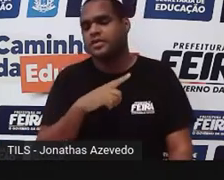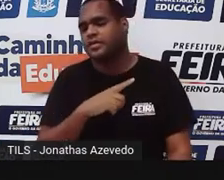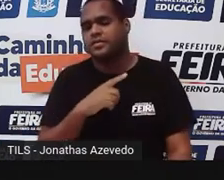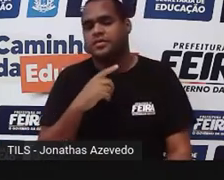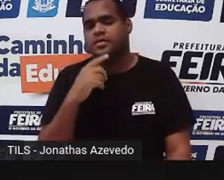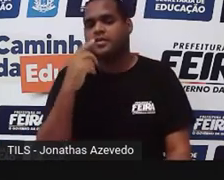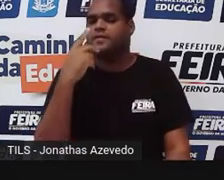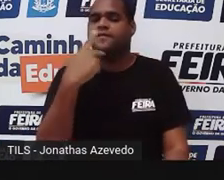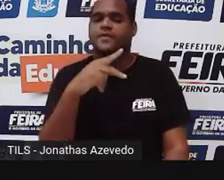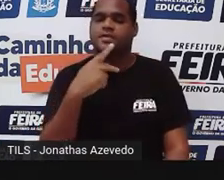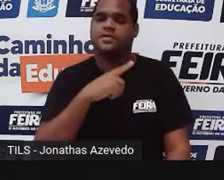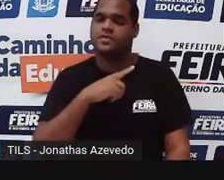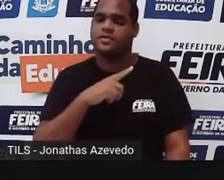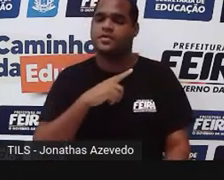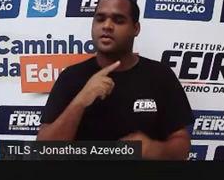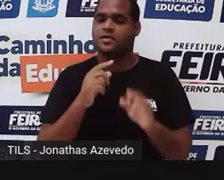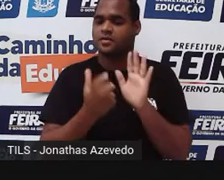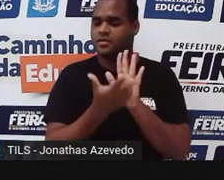Do jeito que ela está aí